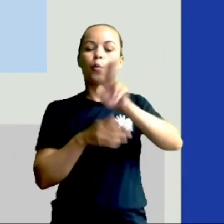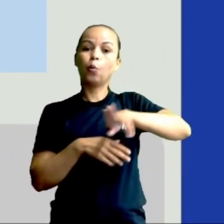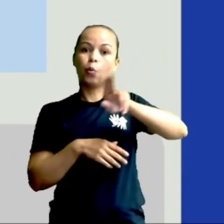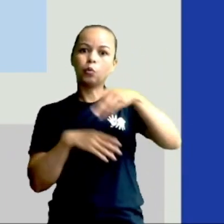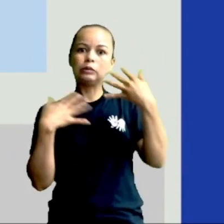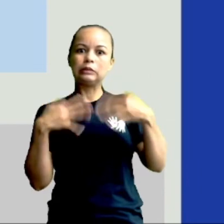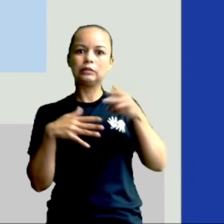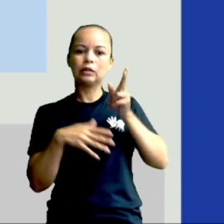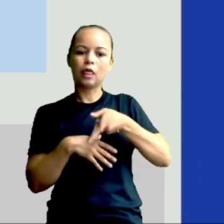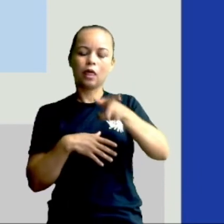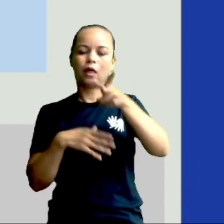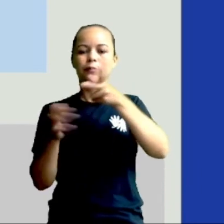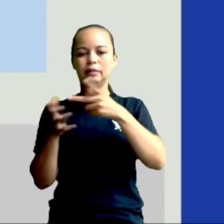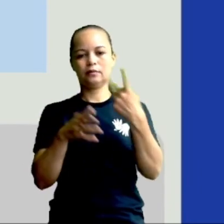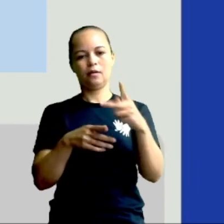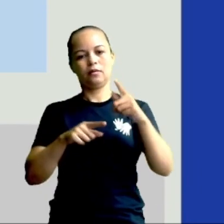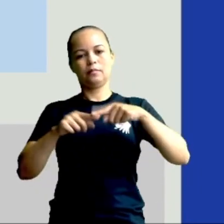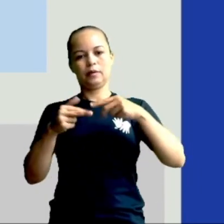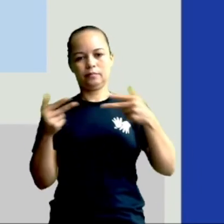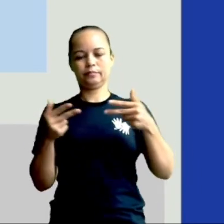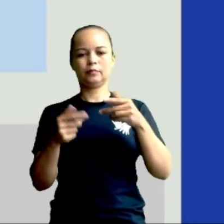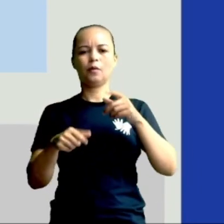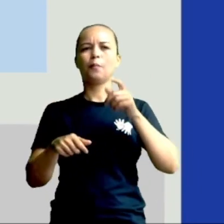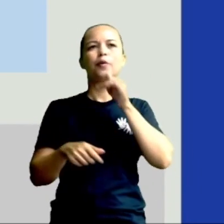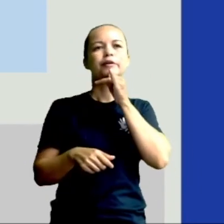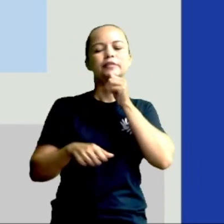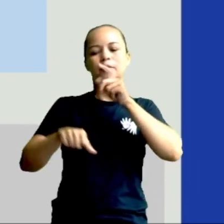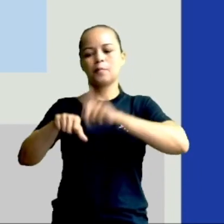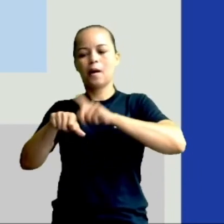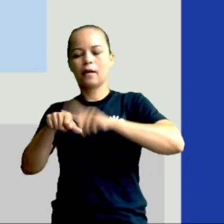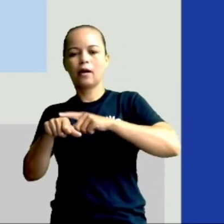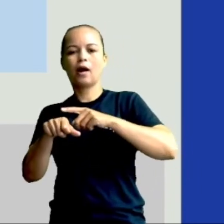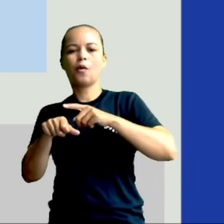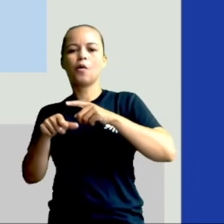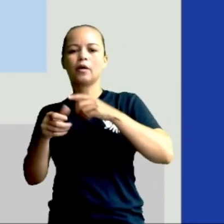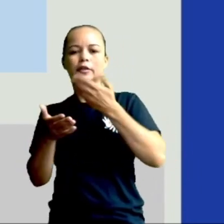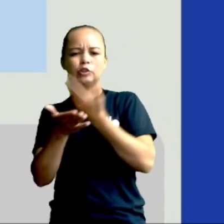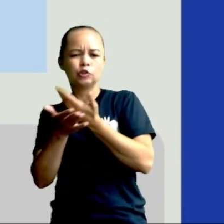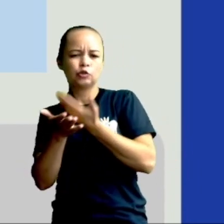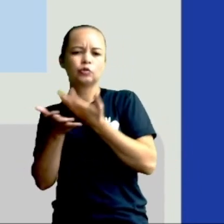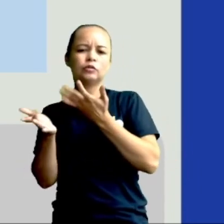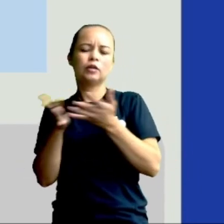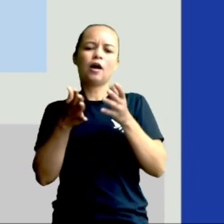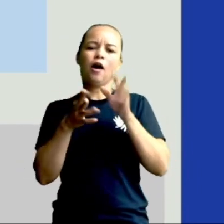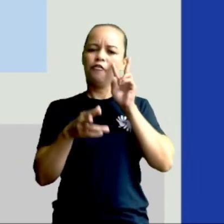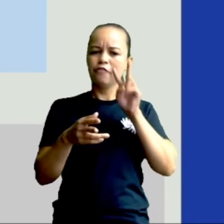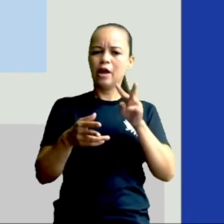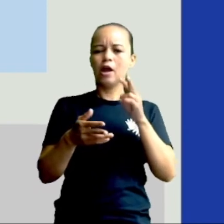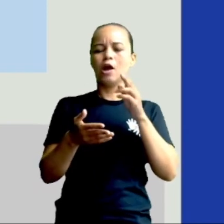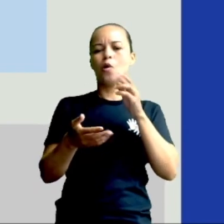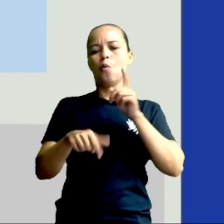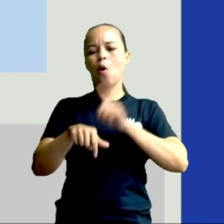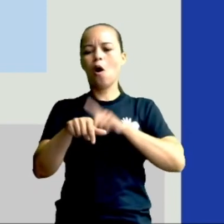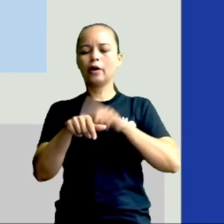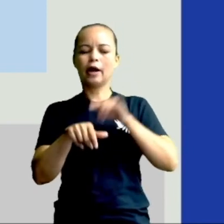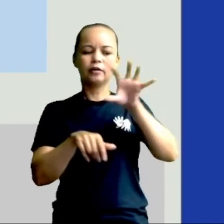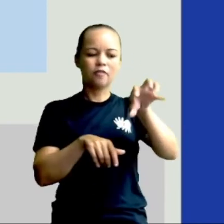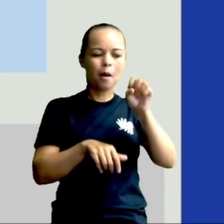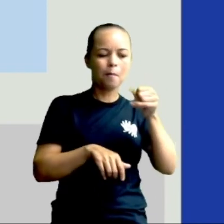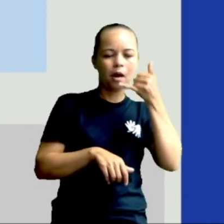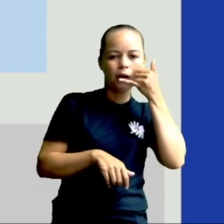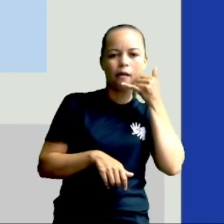aparelhos, como, por exemplo, marcar o horário de estudar, né? Ver qual o horário que vai pegar no celular. Não